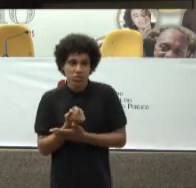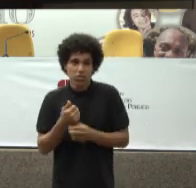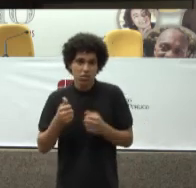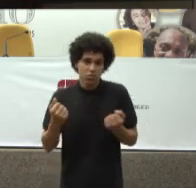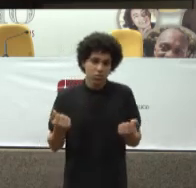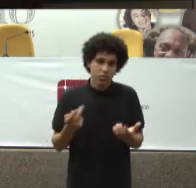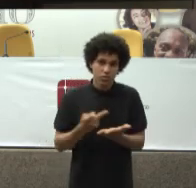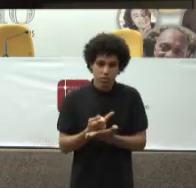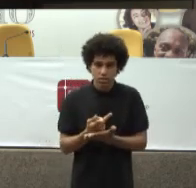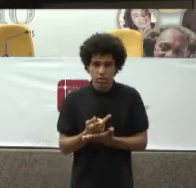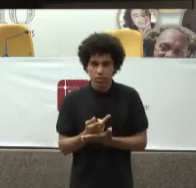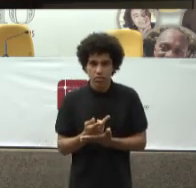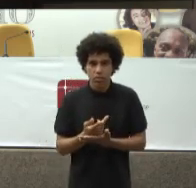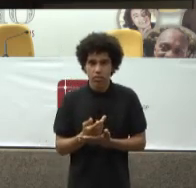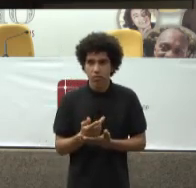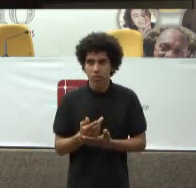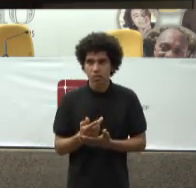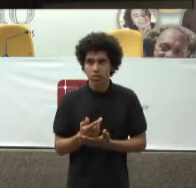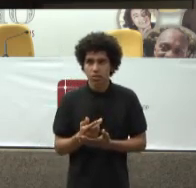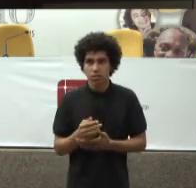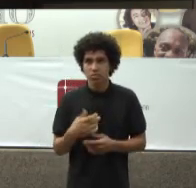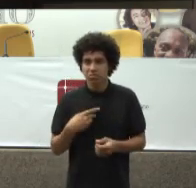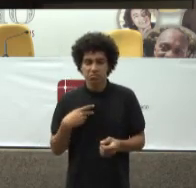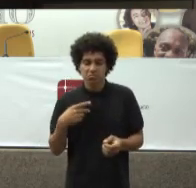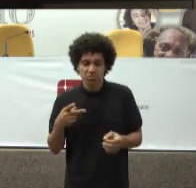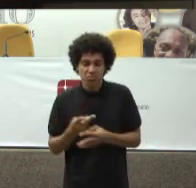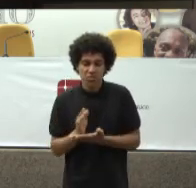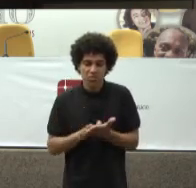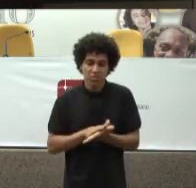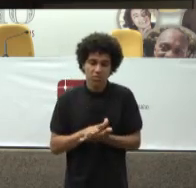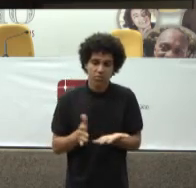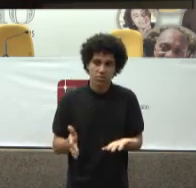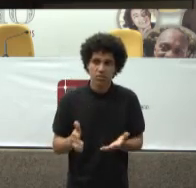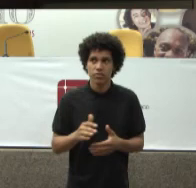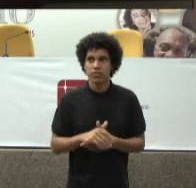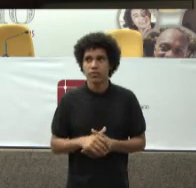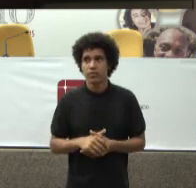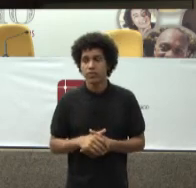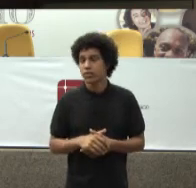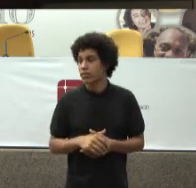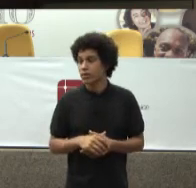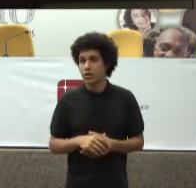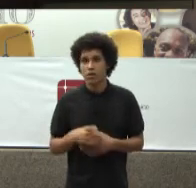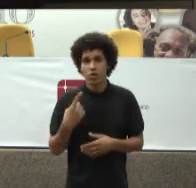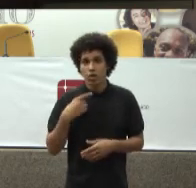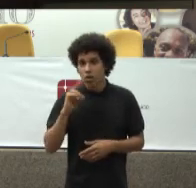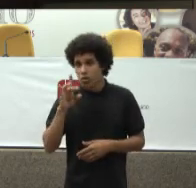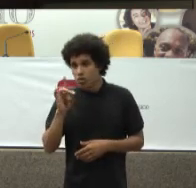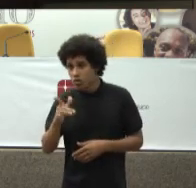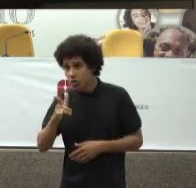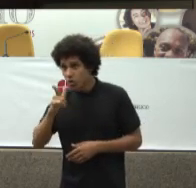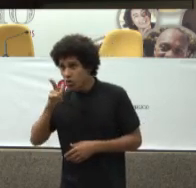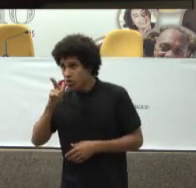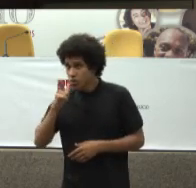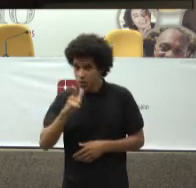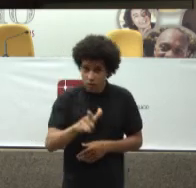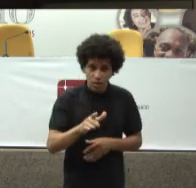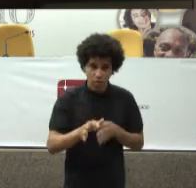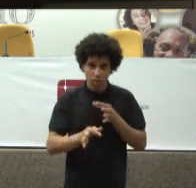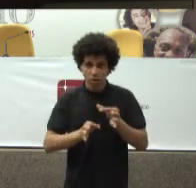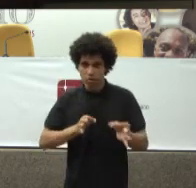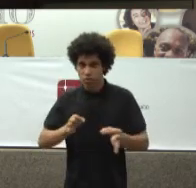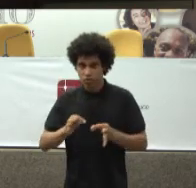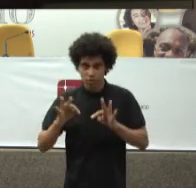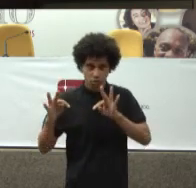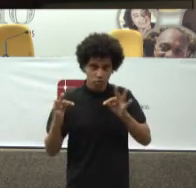política é descumprida O gestor nenhum mais Senta na mesa com a gente Nós só conseguiremos Resolver mediando Porque